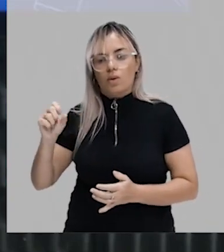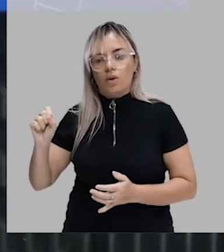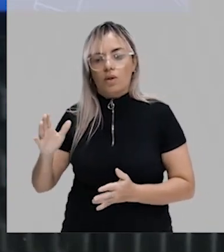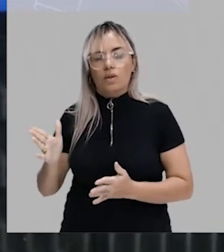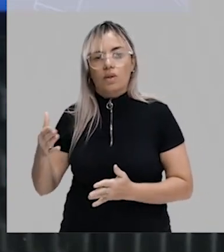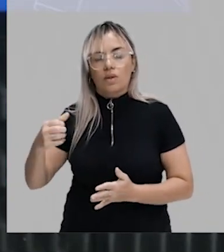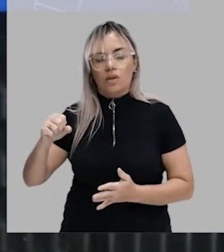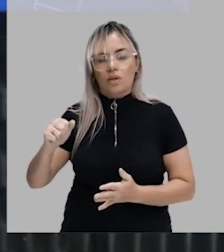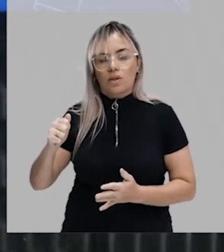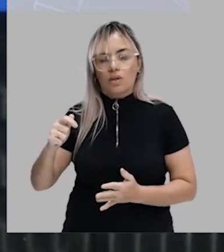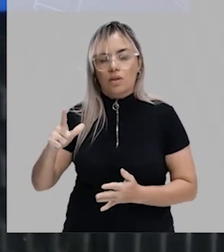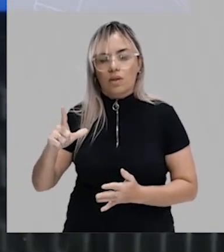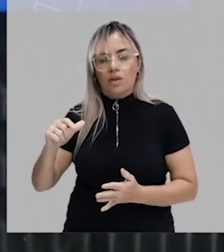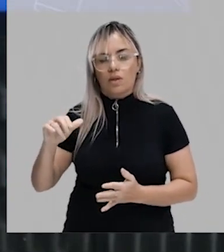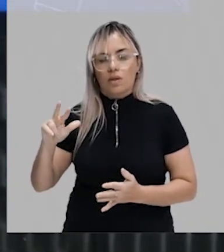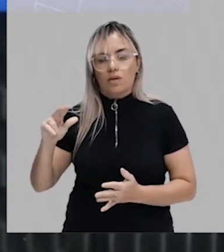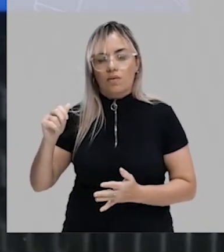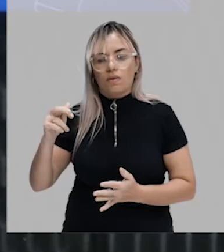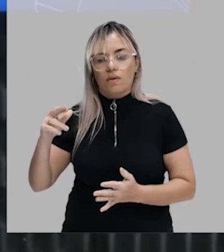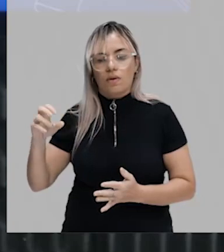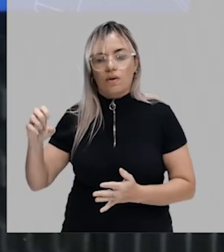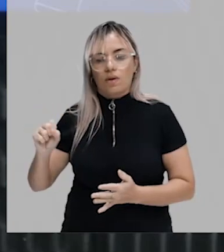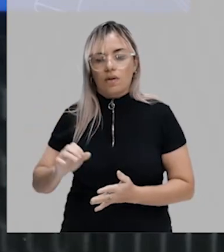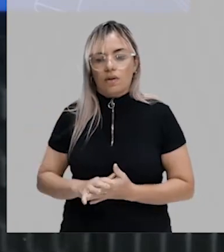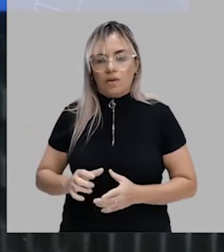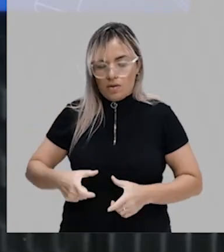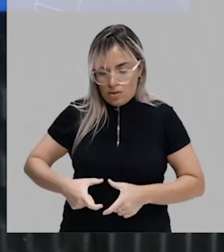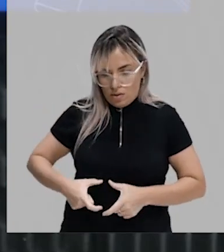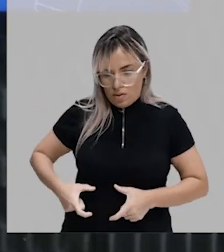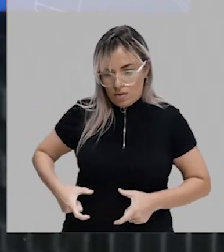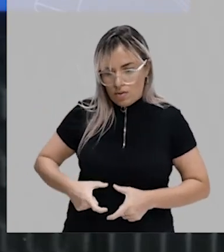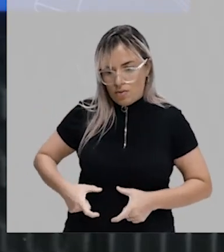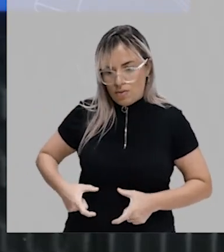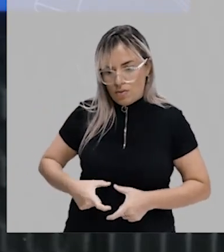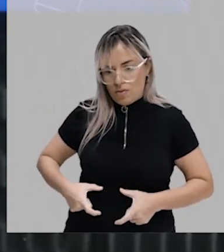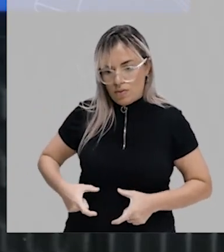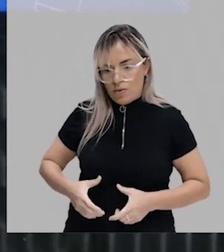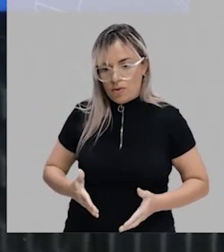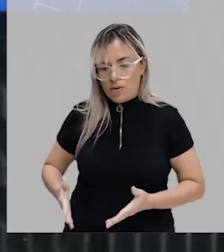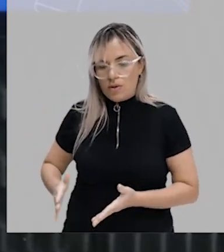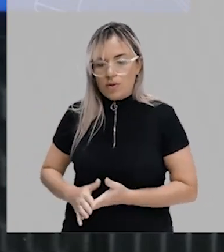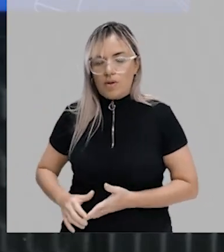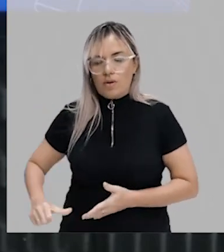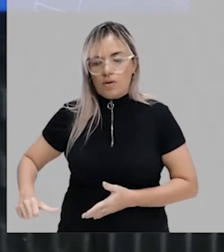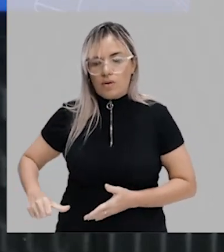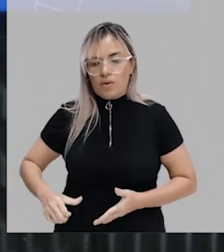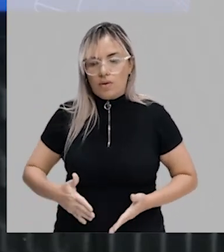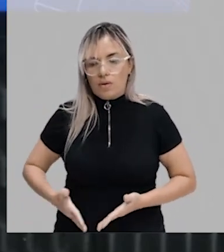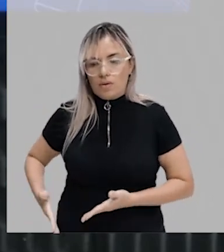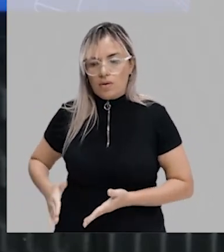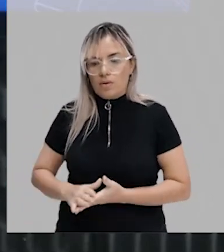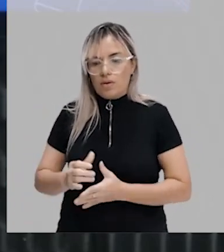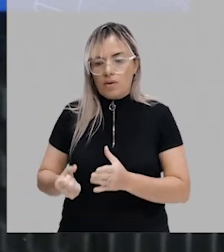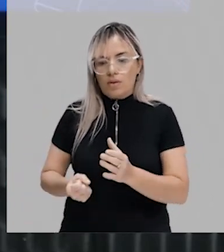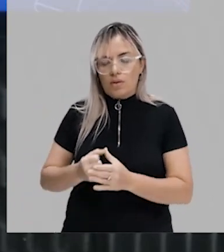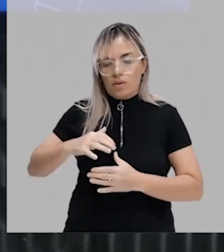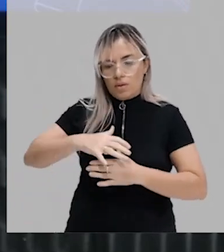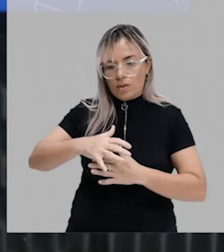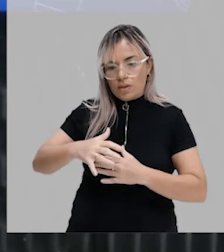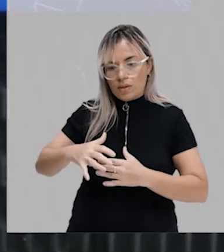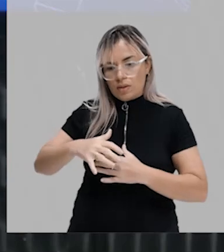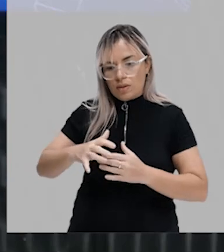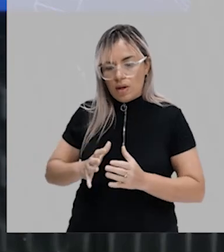pâncreas, fígado e vesícula biliar. Forma também o revestimento das branquias dos peixes e anfíbios e o